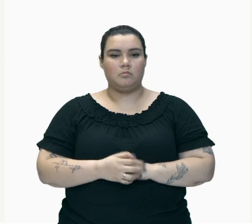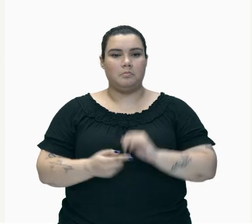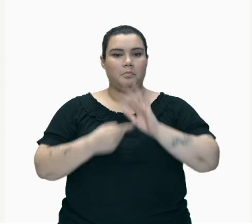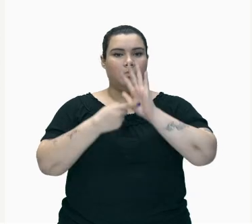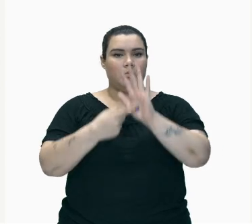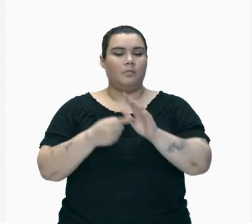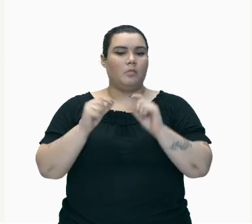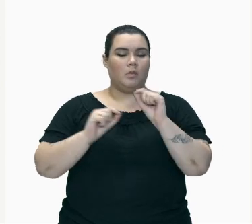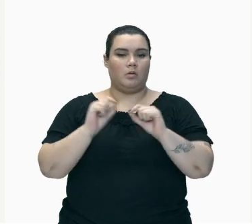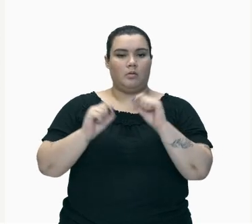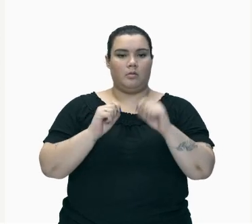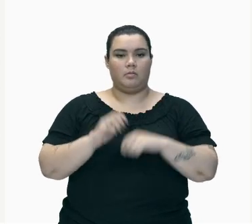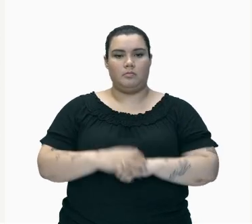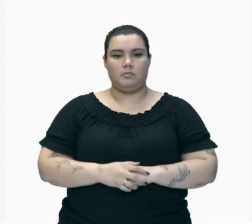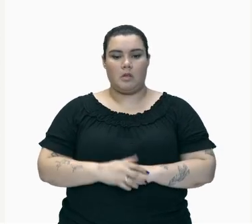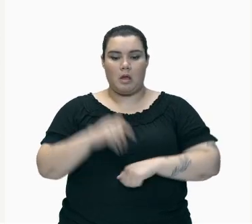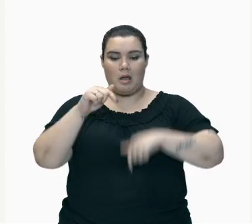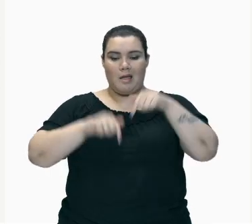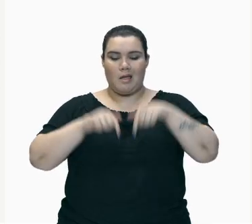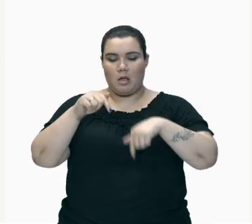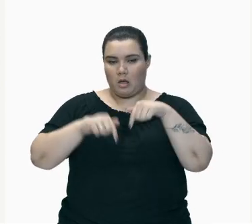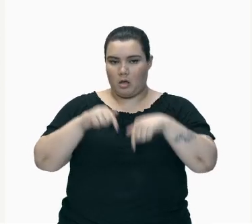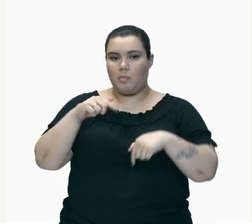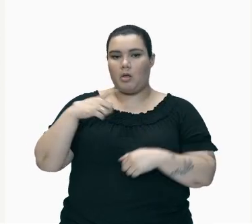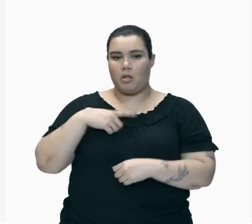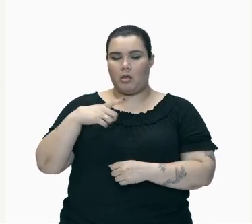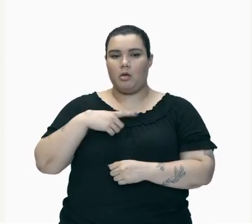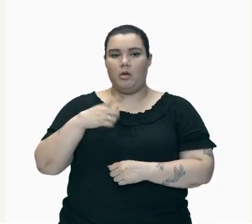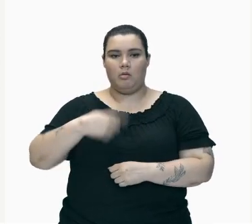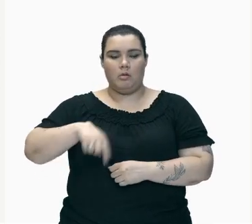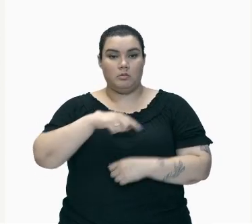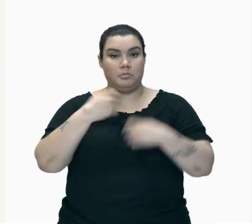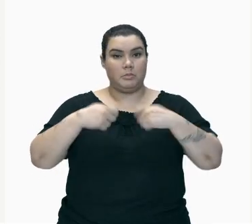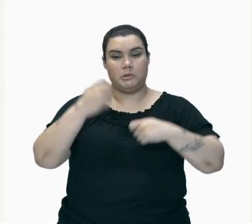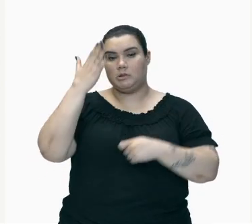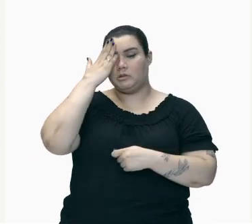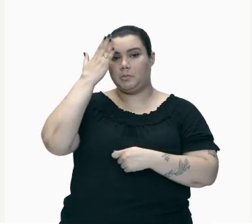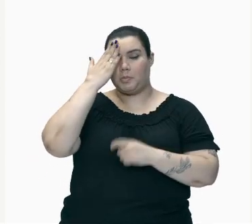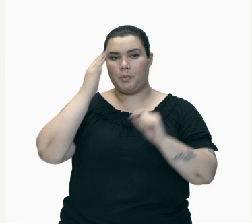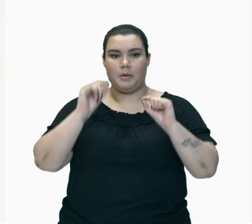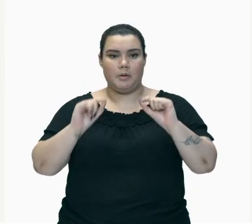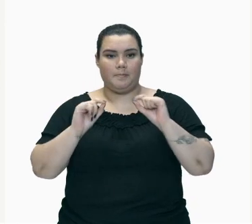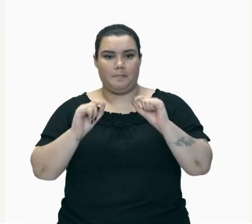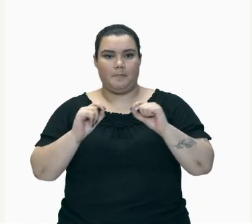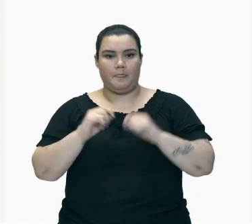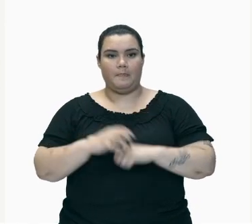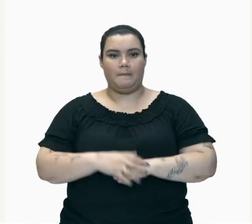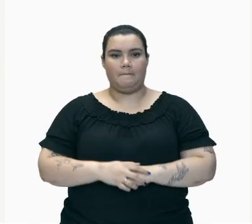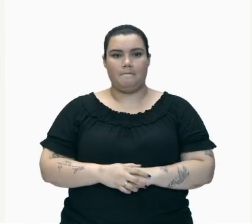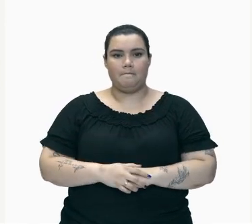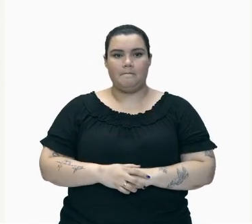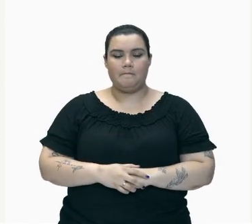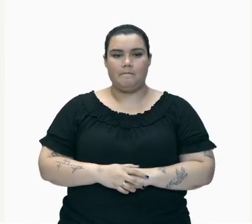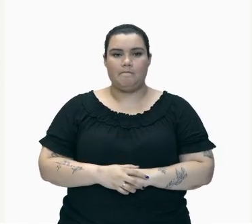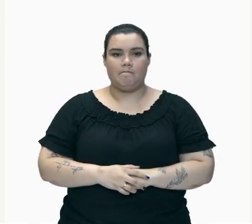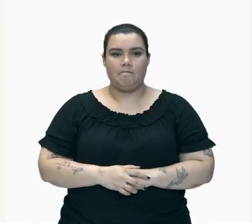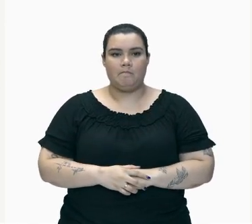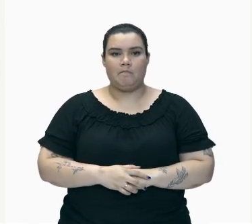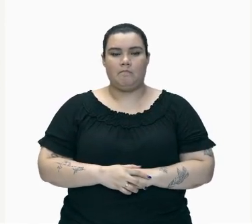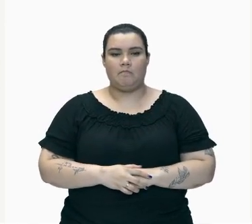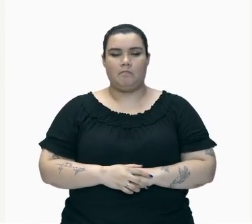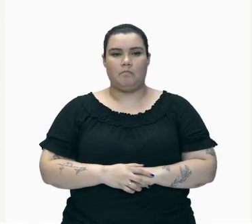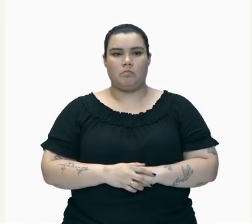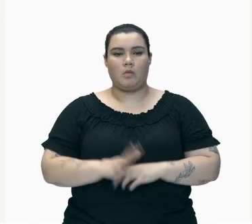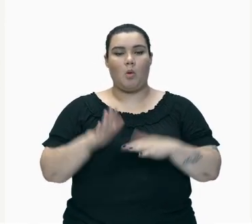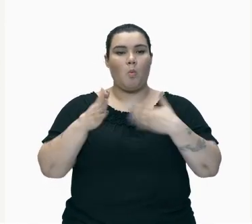Nós temos A reação química Acontecendo Importante Se alentar Que toda Queima Toda queima De